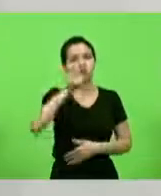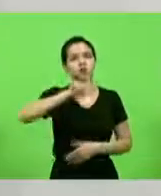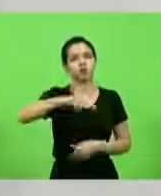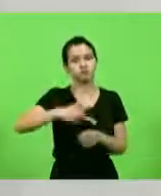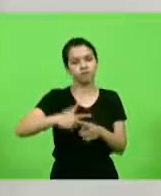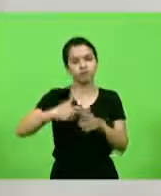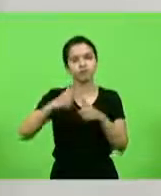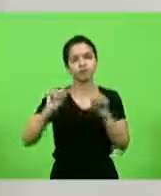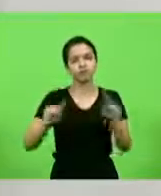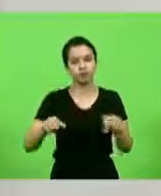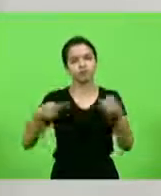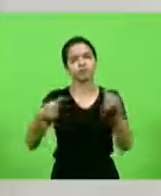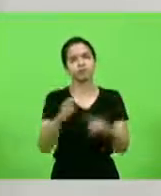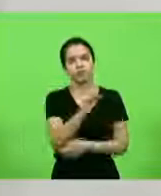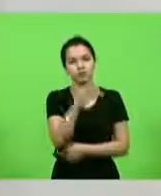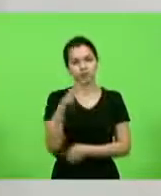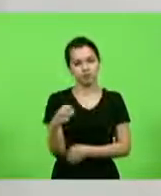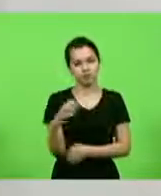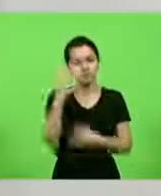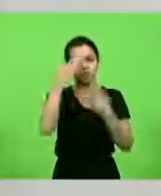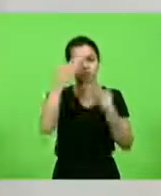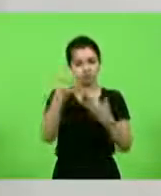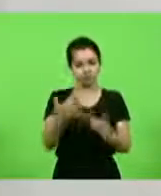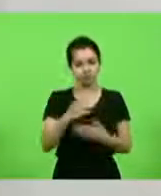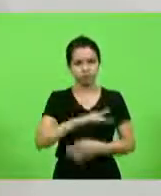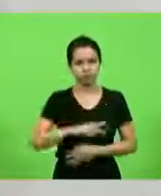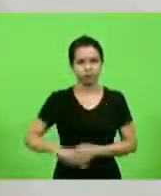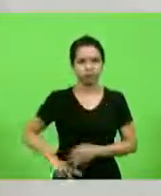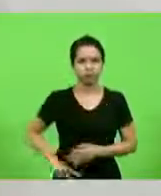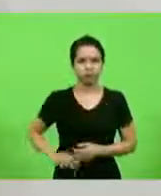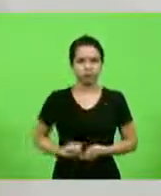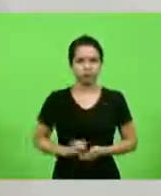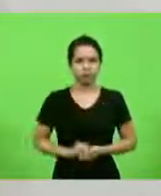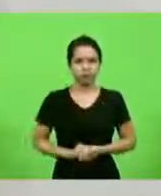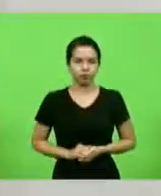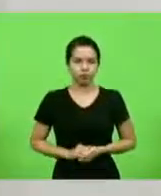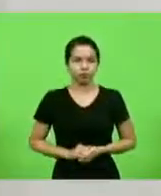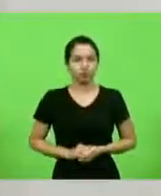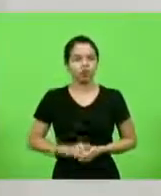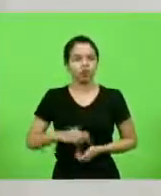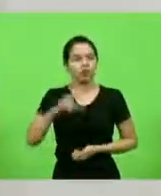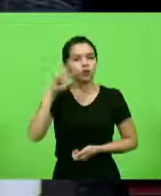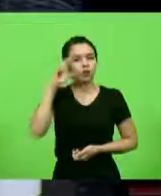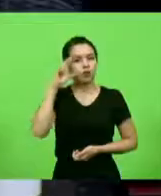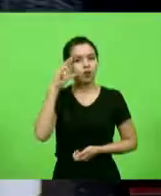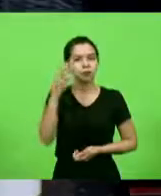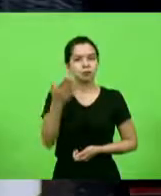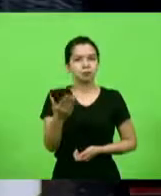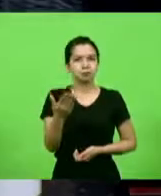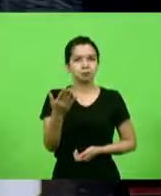em Santa Catarina. Obrigado, senhor presidente. Deputado Alba, me permite uma parte. Você é do aparte. vossa excelência sair.